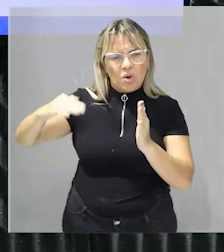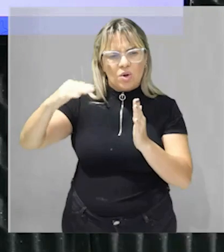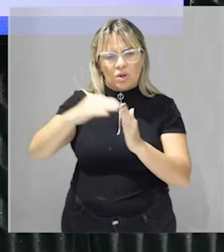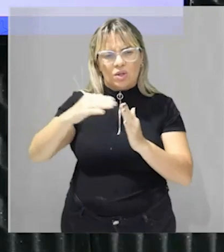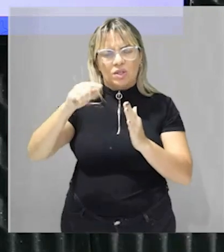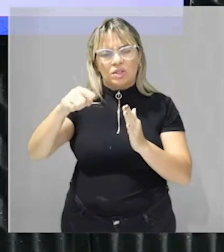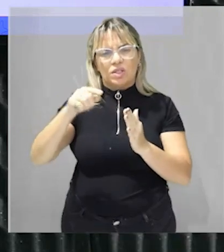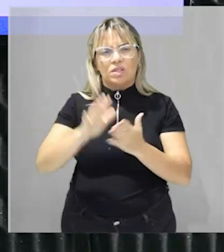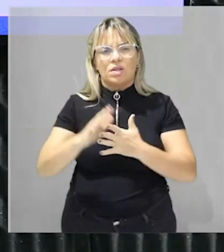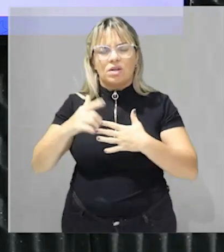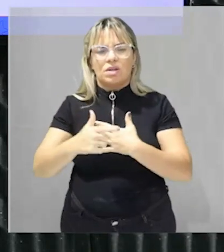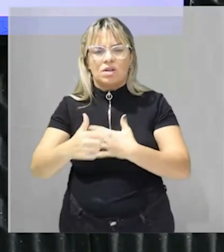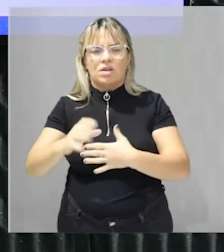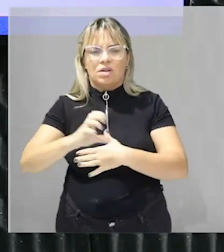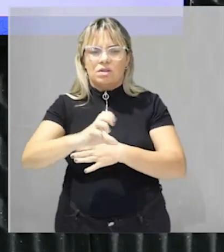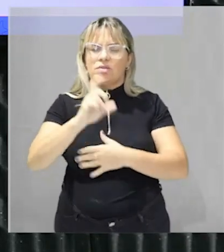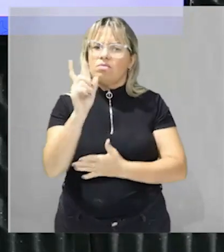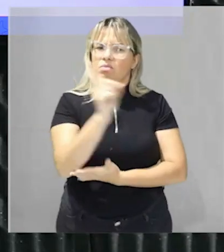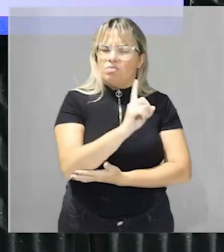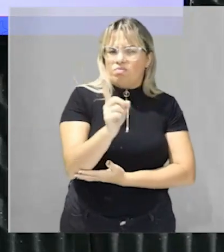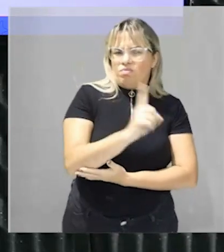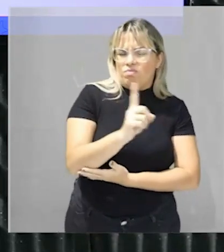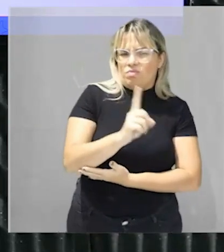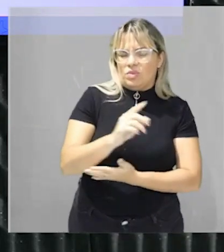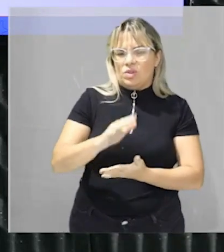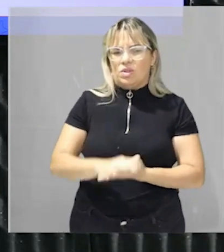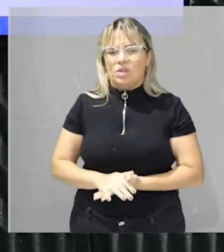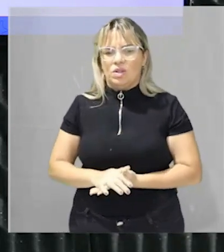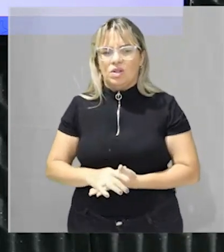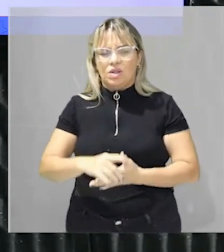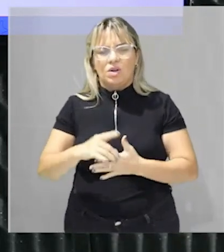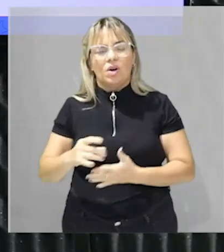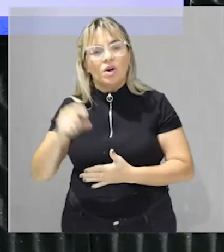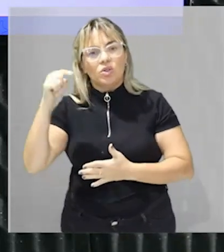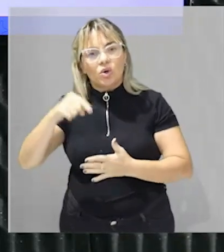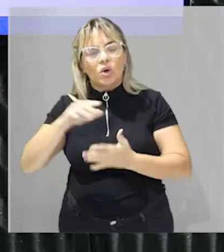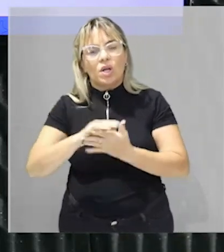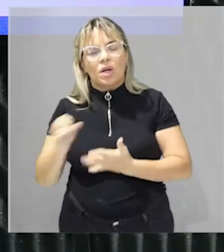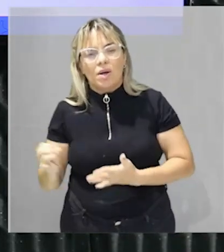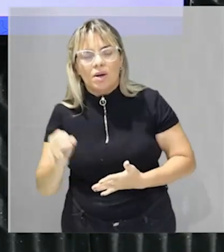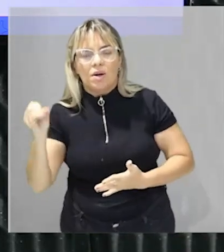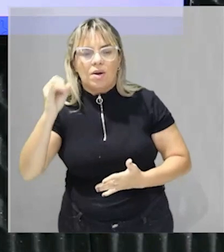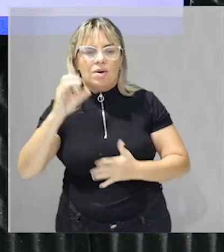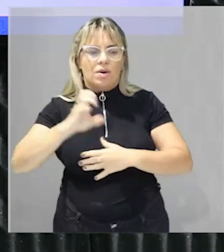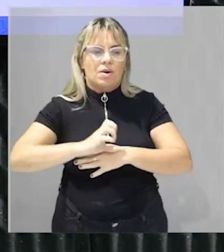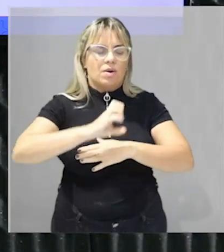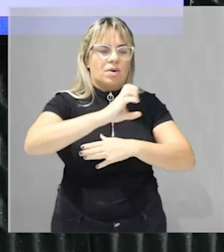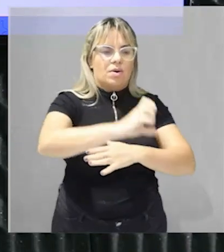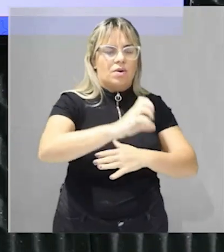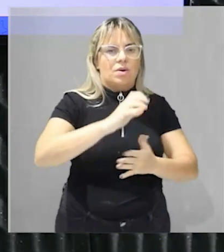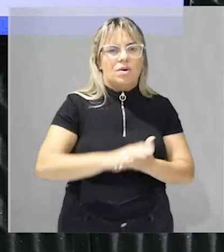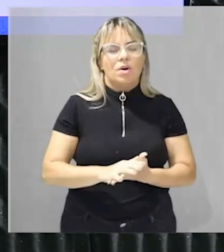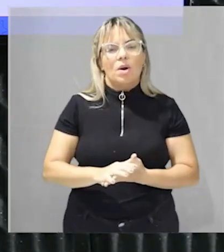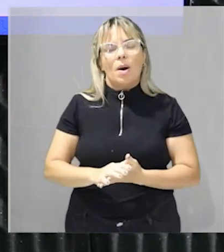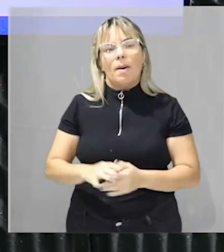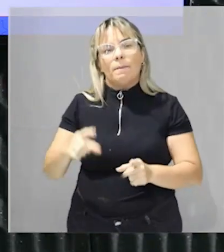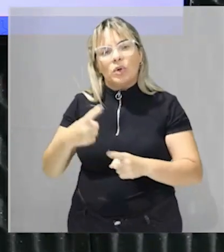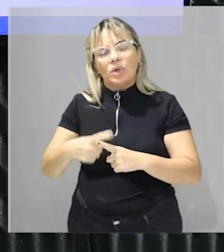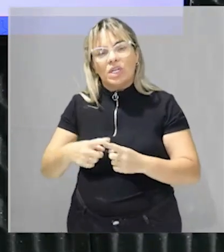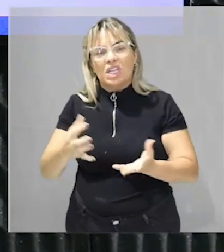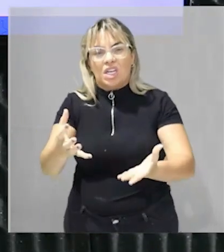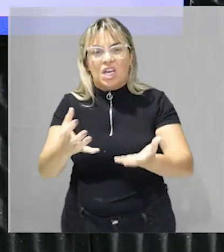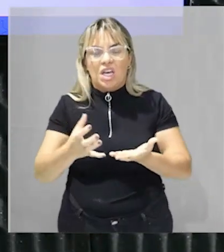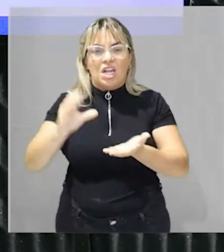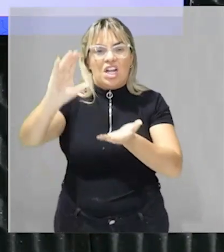falar sobre isso nós vamos ter um privilégio a partir do agronegócio para a exportação a partir da busca pelo lucro belezinha?